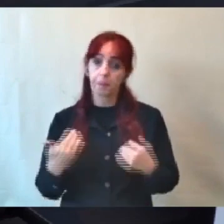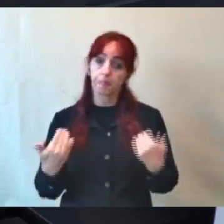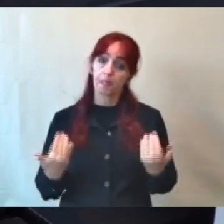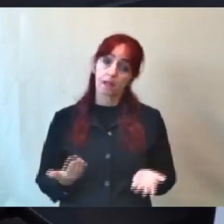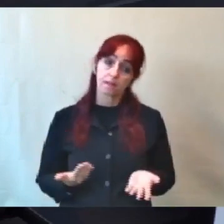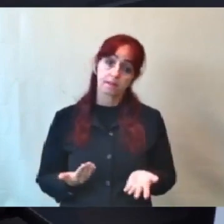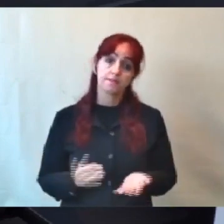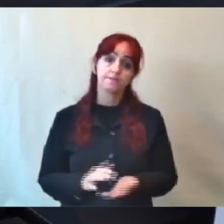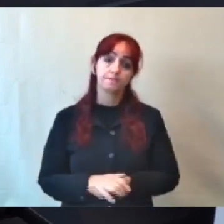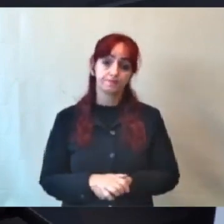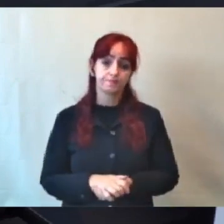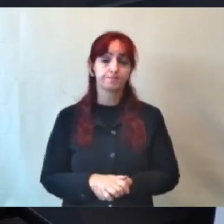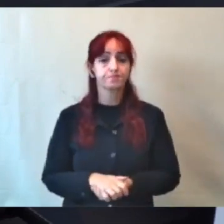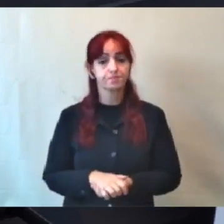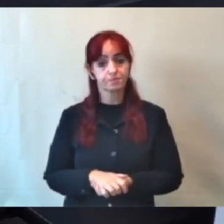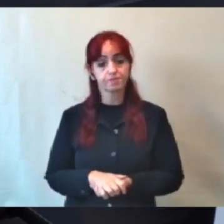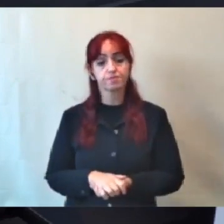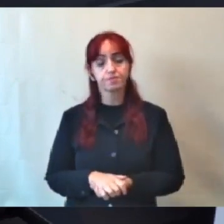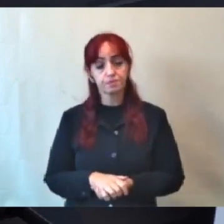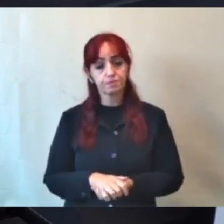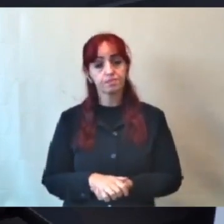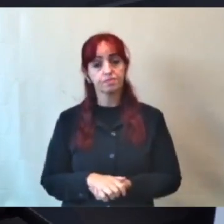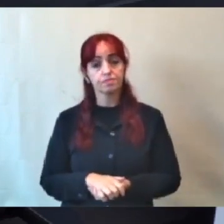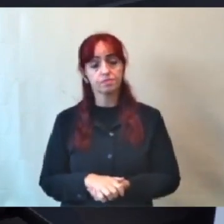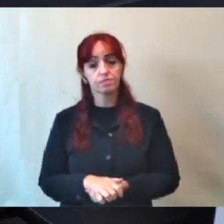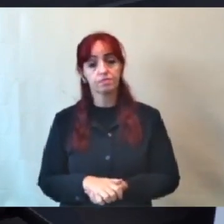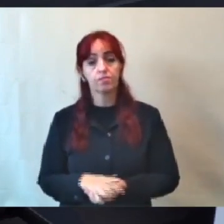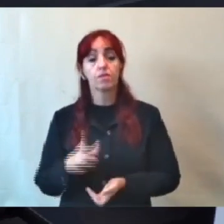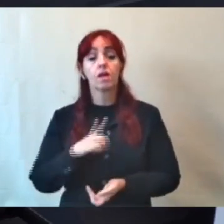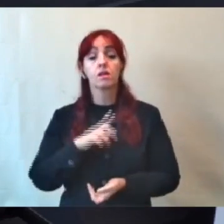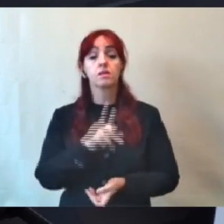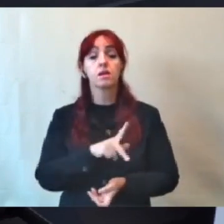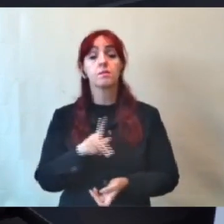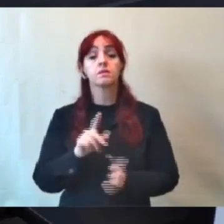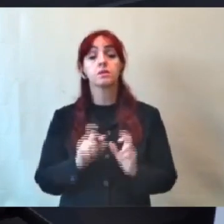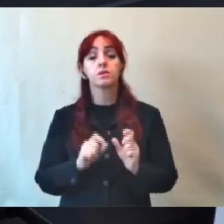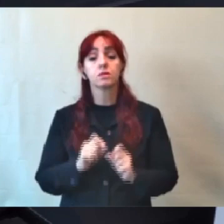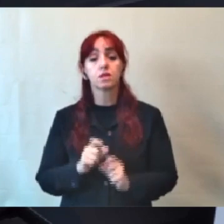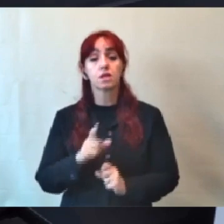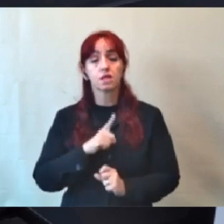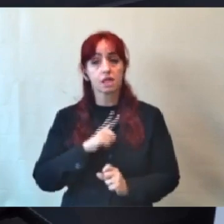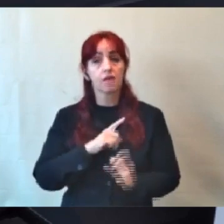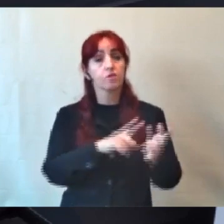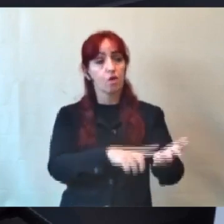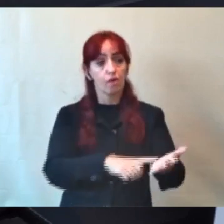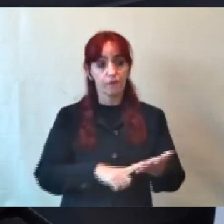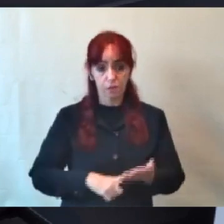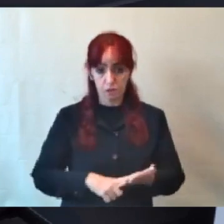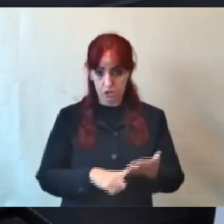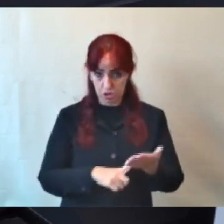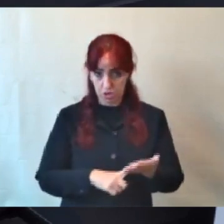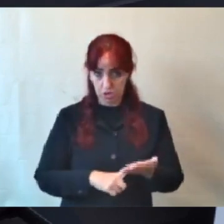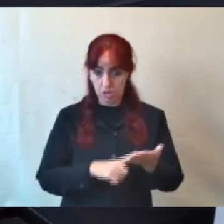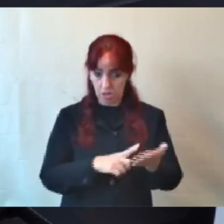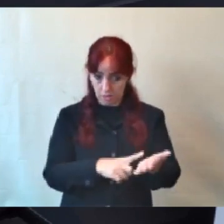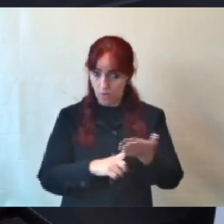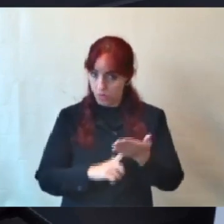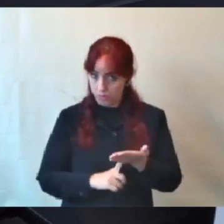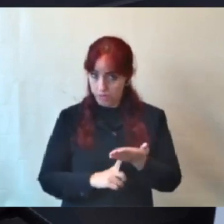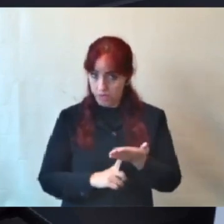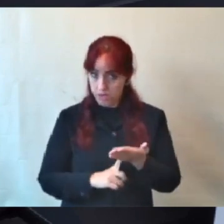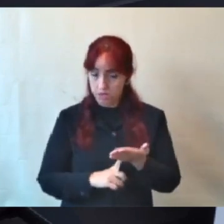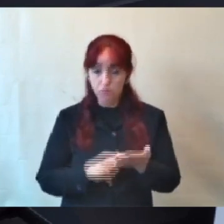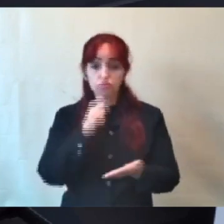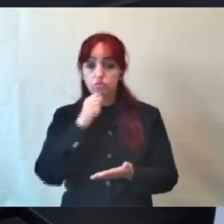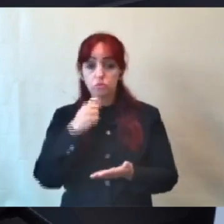bem difícil. Nós tivemos, então, nós tivemos um ato de convite e esse ato nem chegou a ser aprovado em